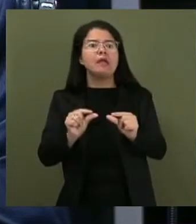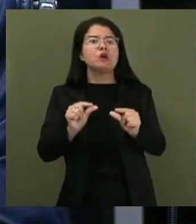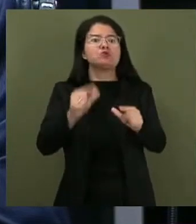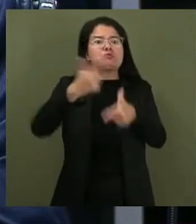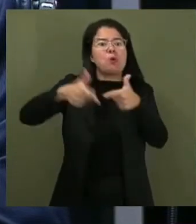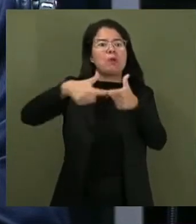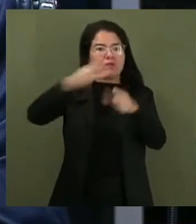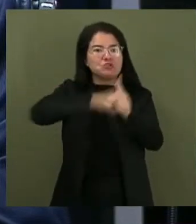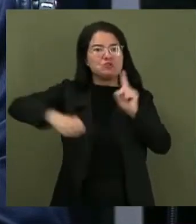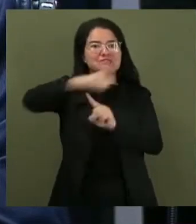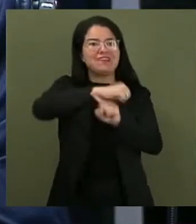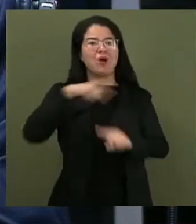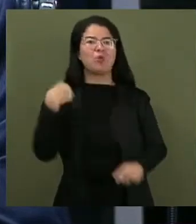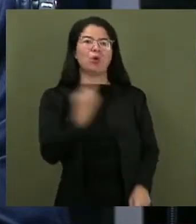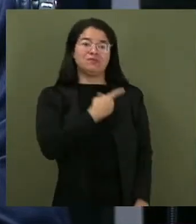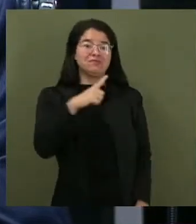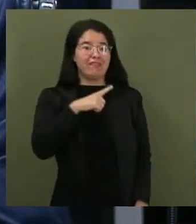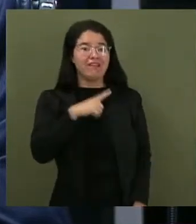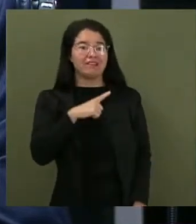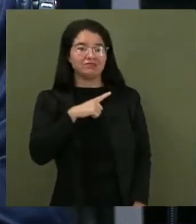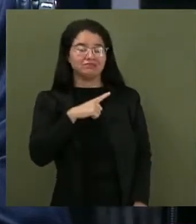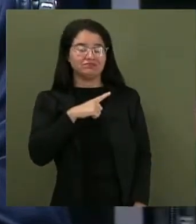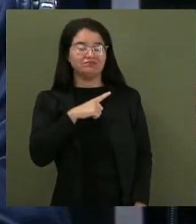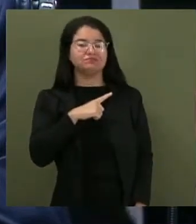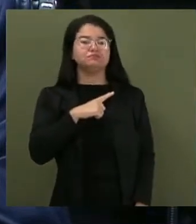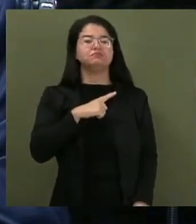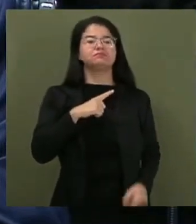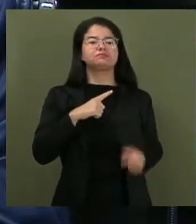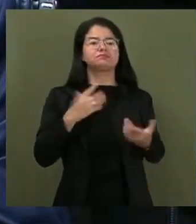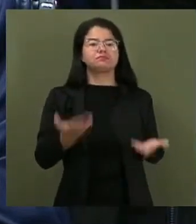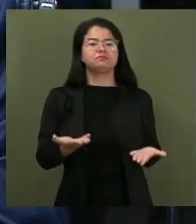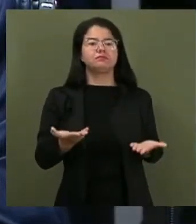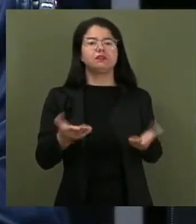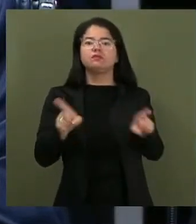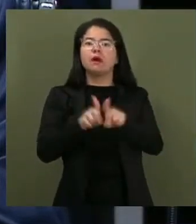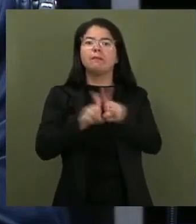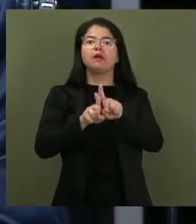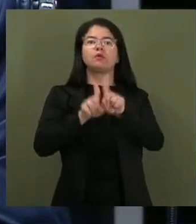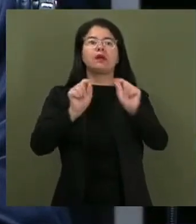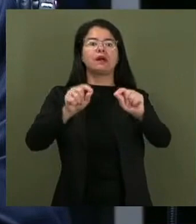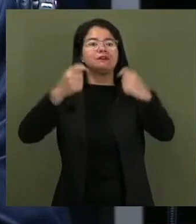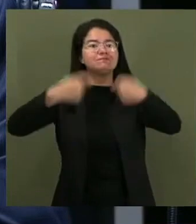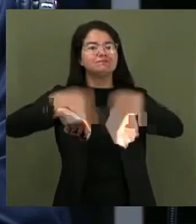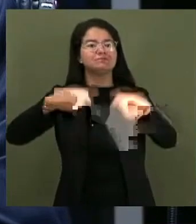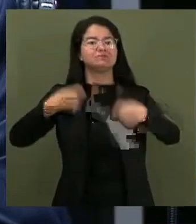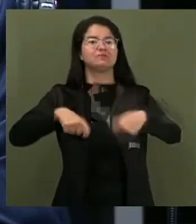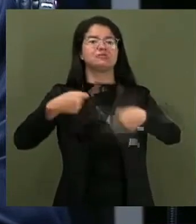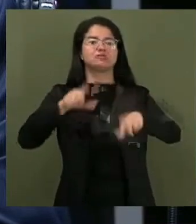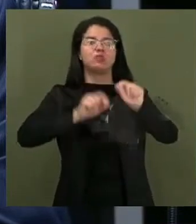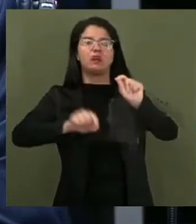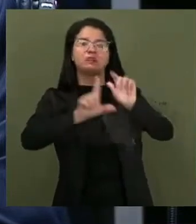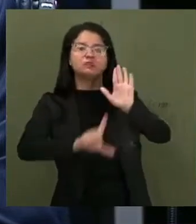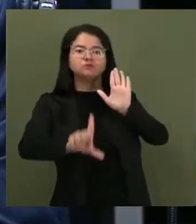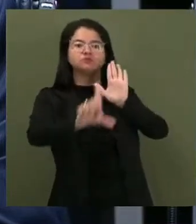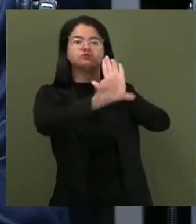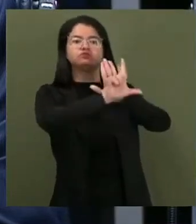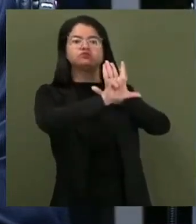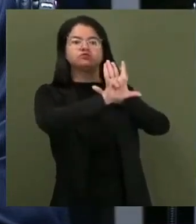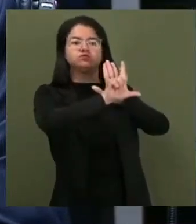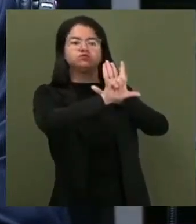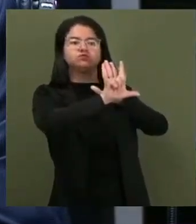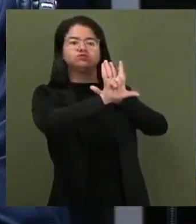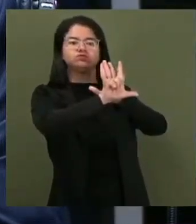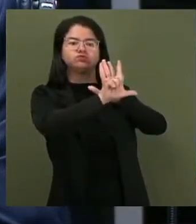sociais nós vamos ter. E há necessidade da regulamentação de novas modalidades